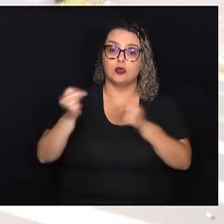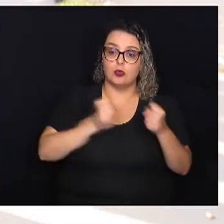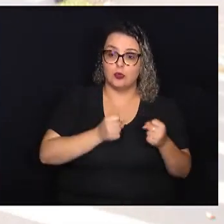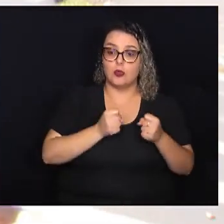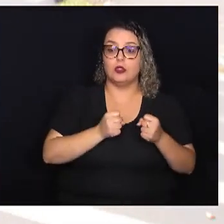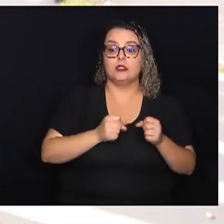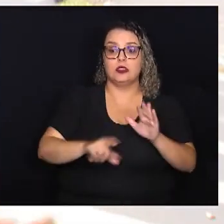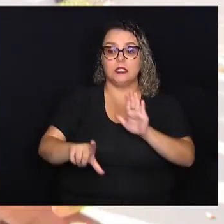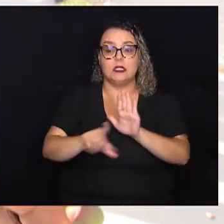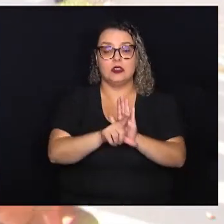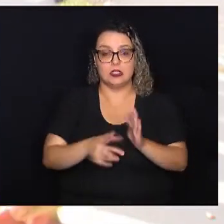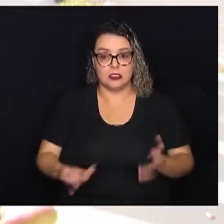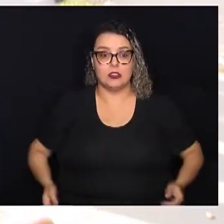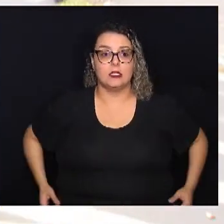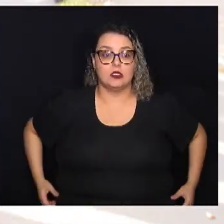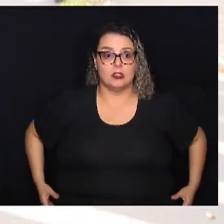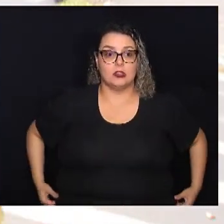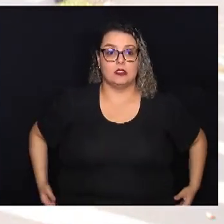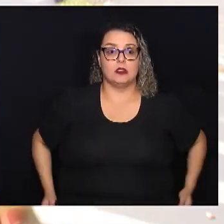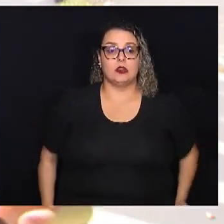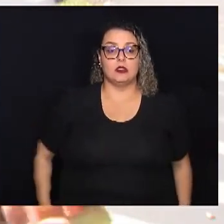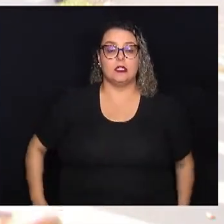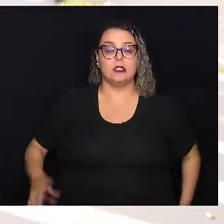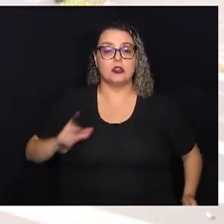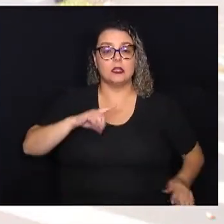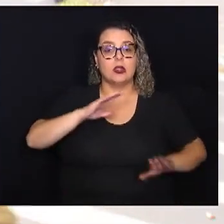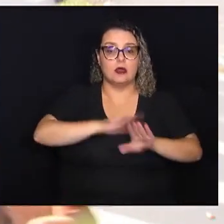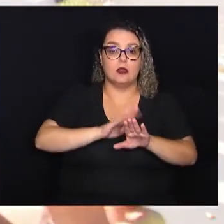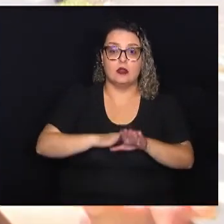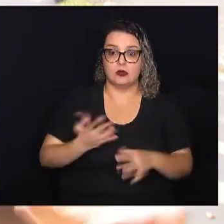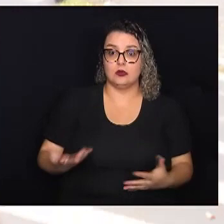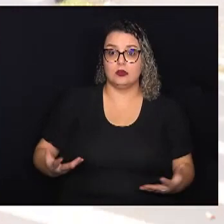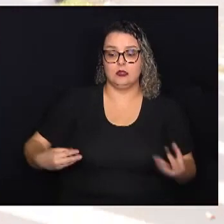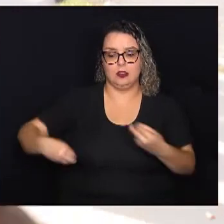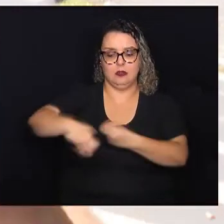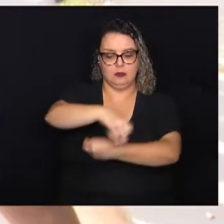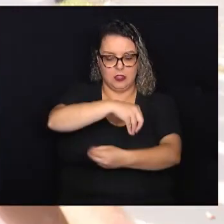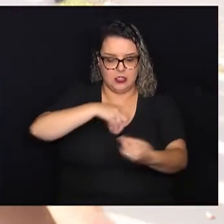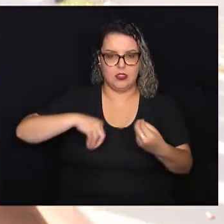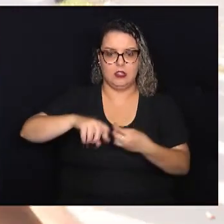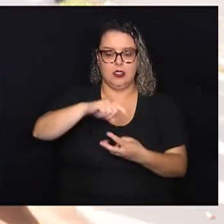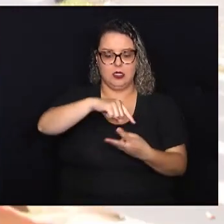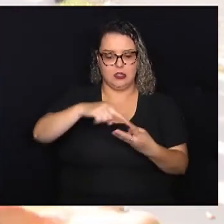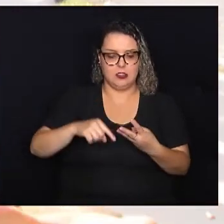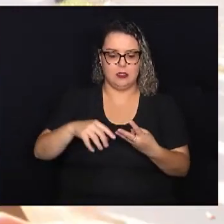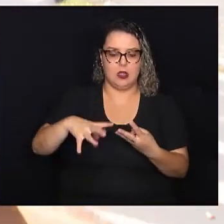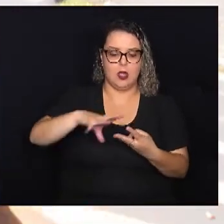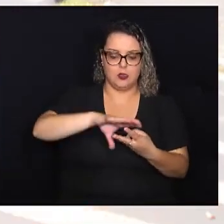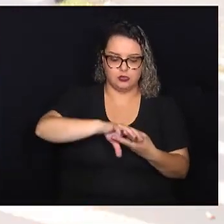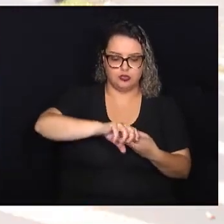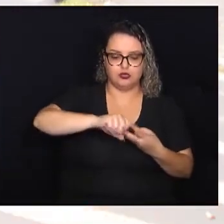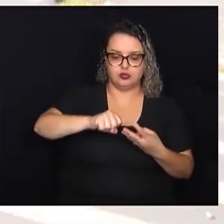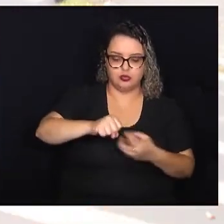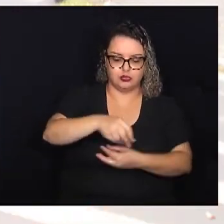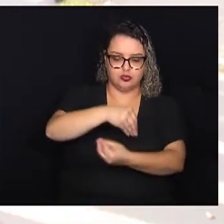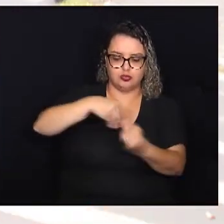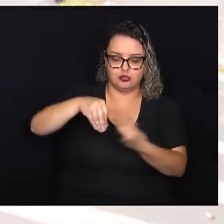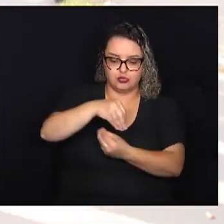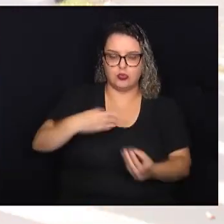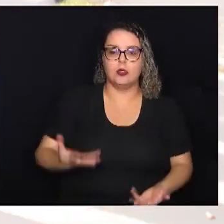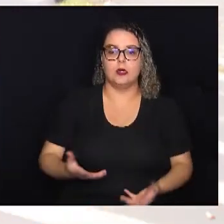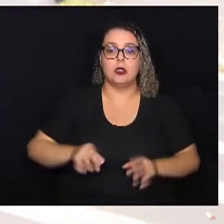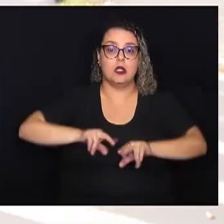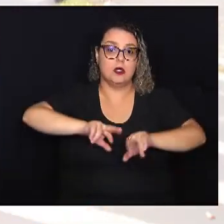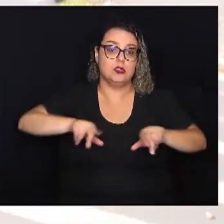ele tem as suas atribuições, então é trazer uma amarração entre essas três áreas, que são diversas,